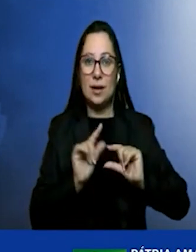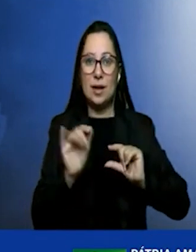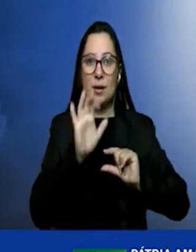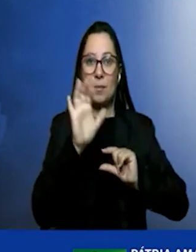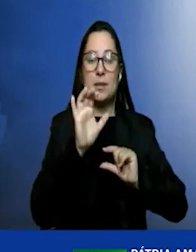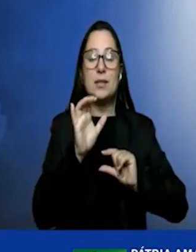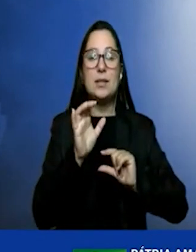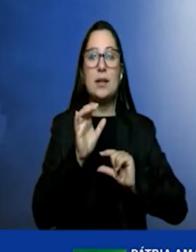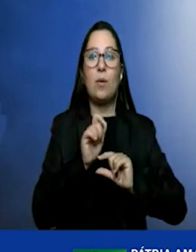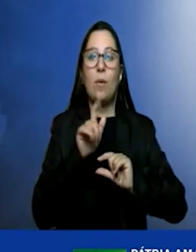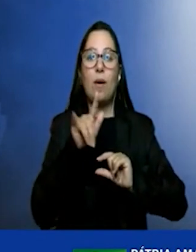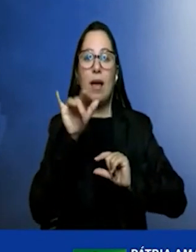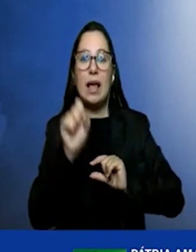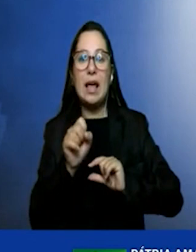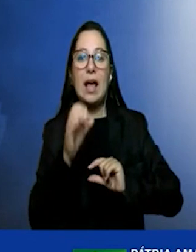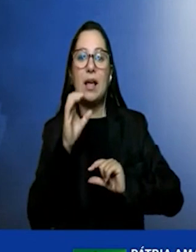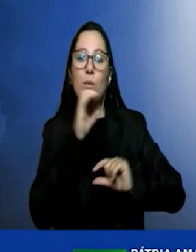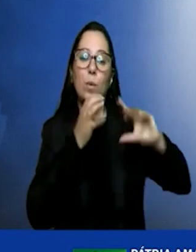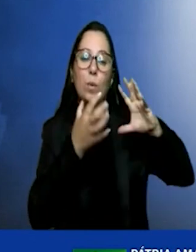estufa.